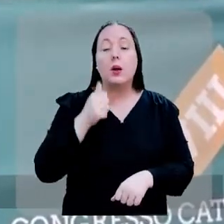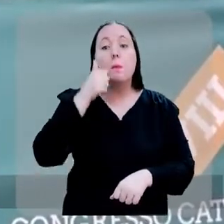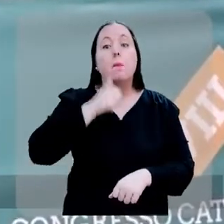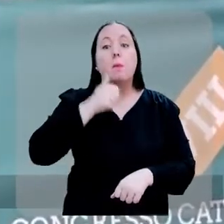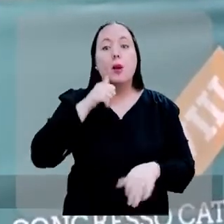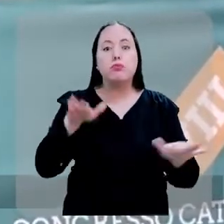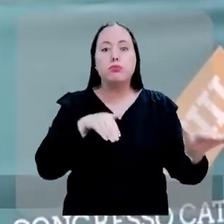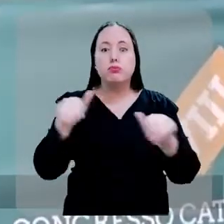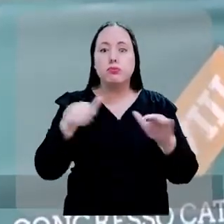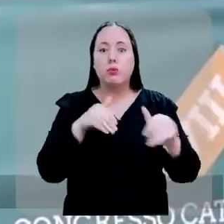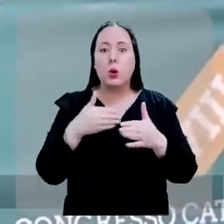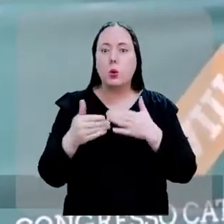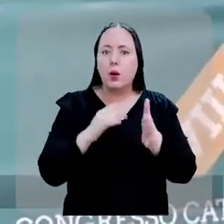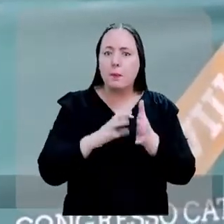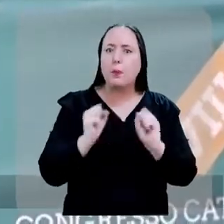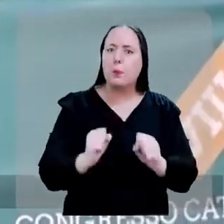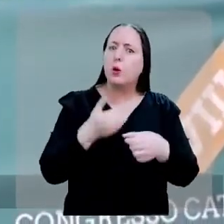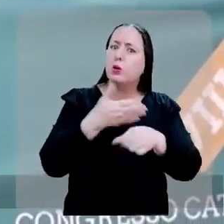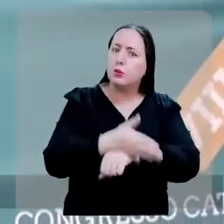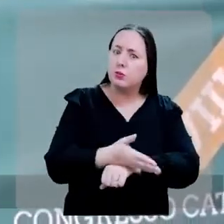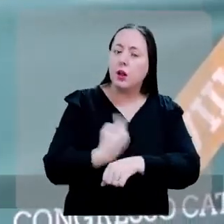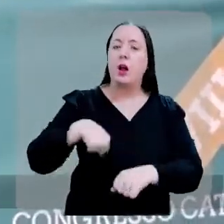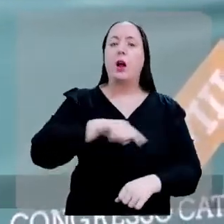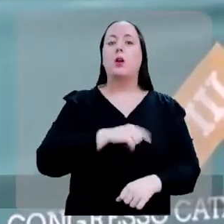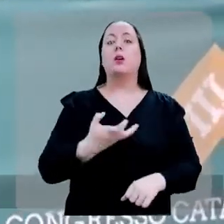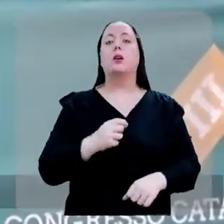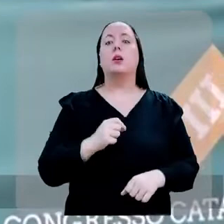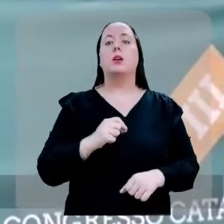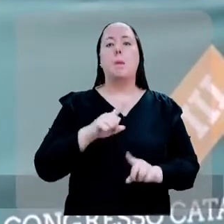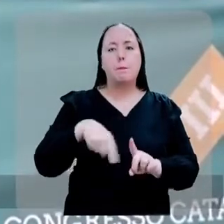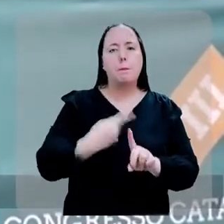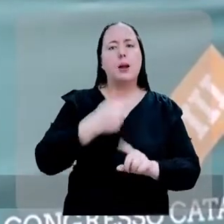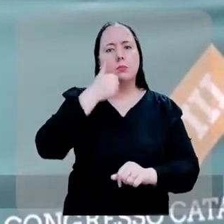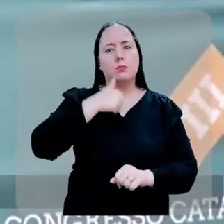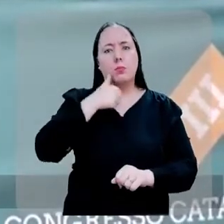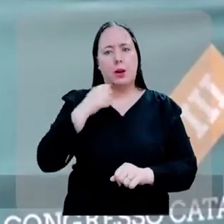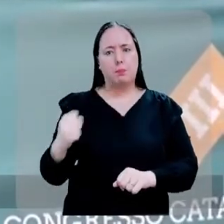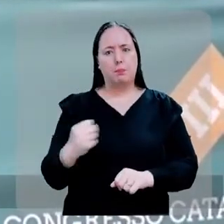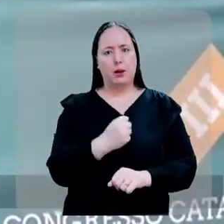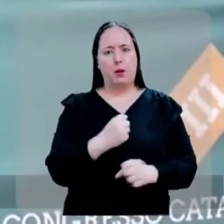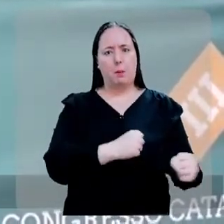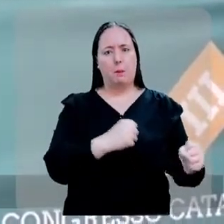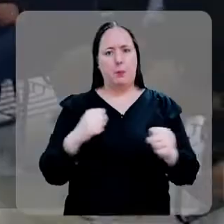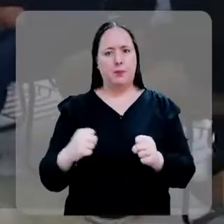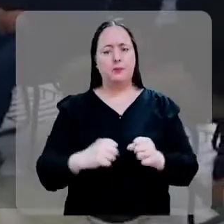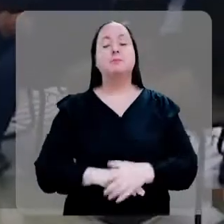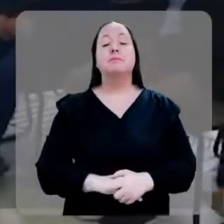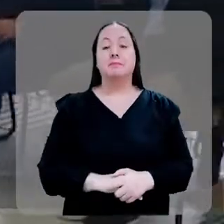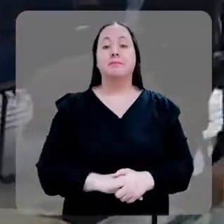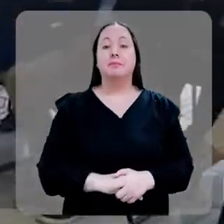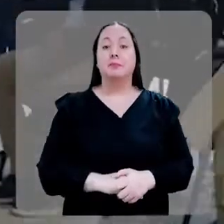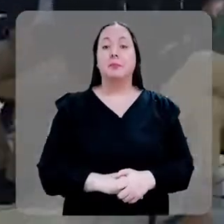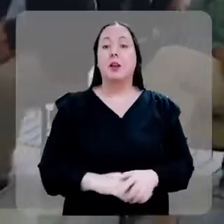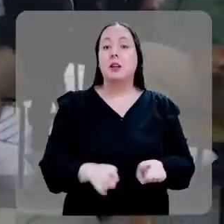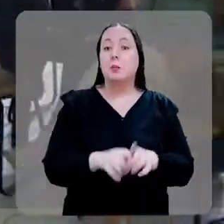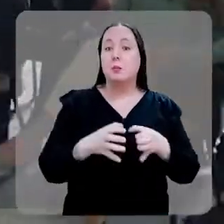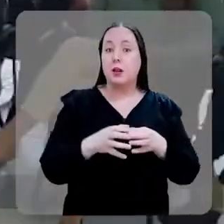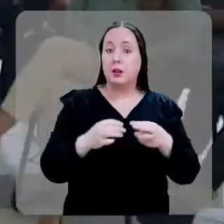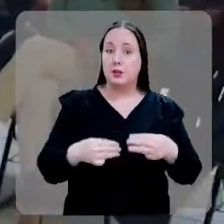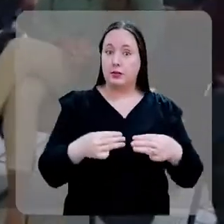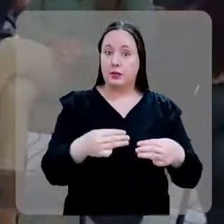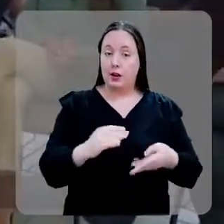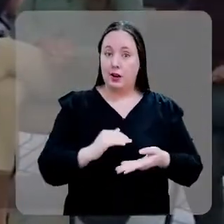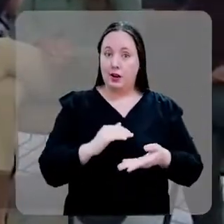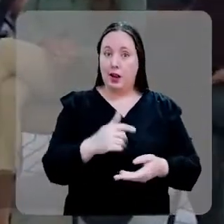número de mulheres independentemente de que partida essa mulher pertença. O que nós queremos é mais mulheres no poder. Em seguida, a equipe do